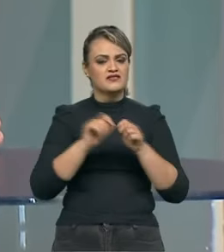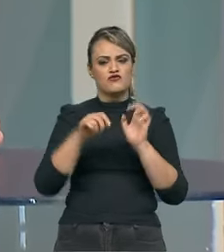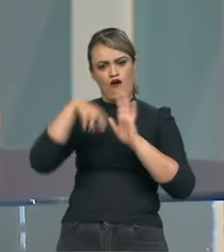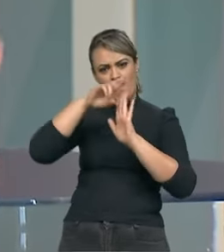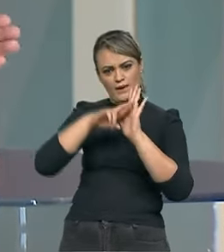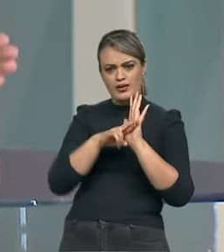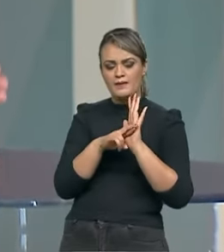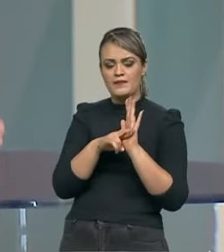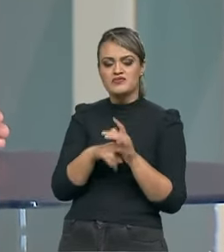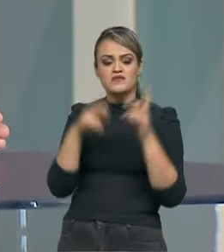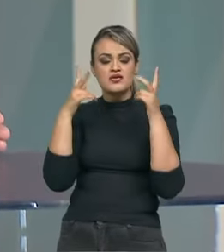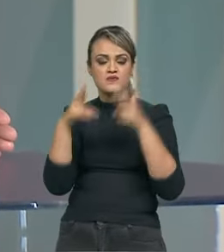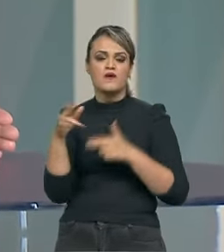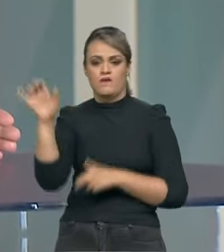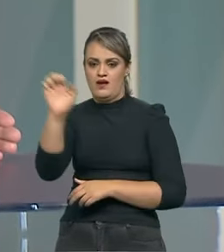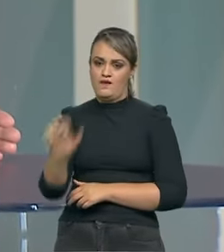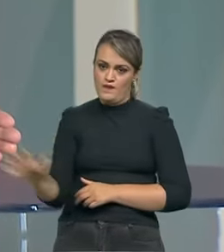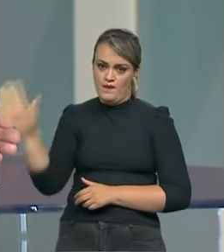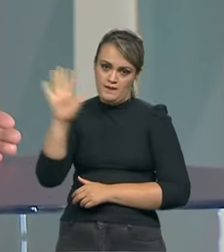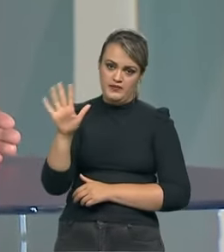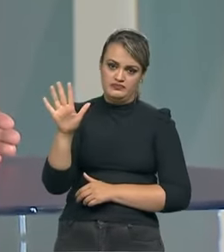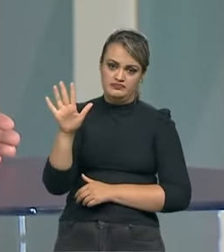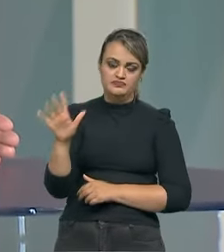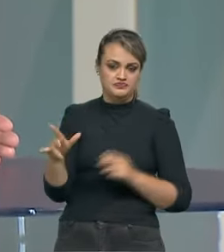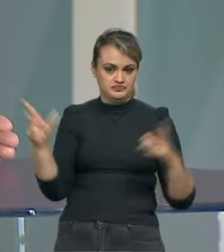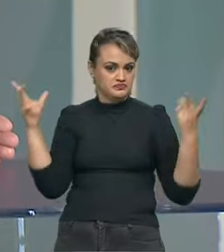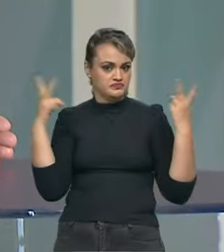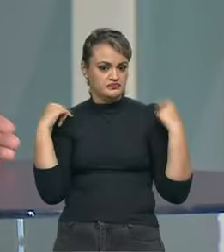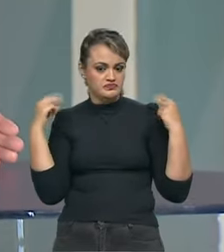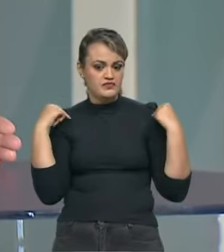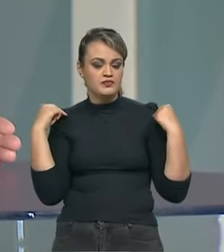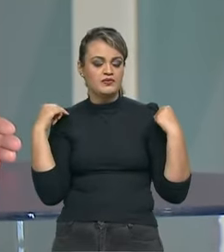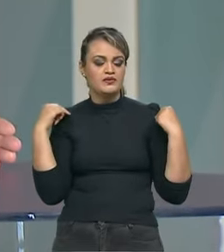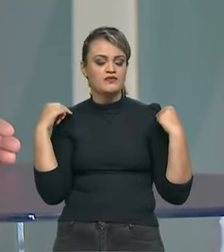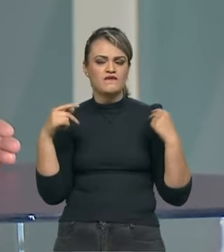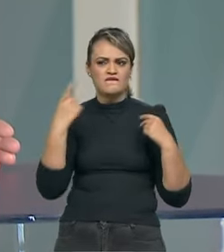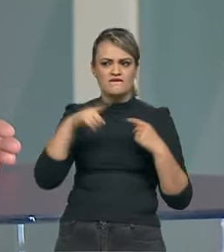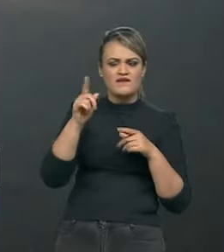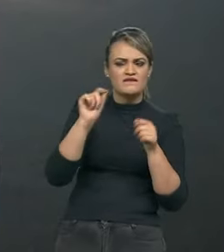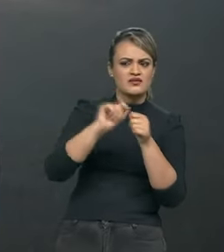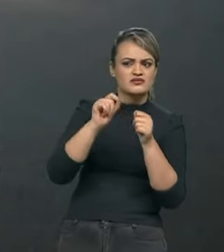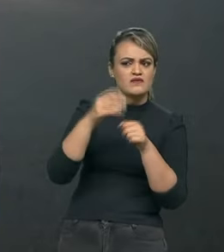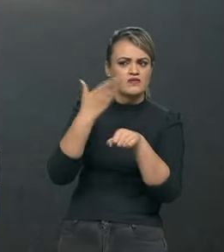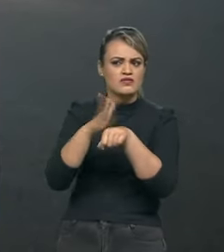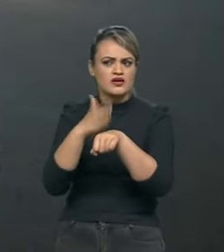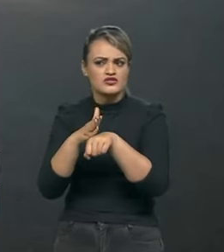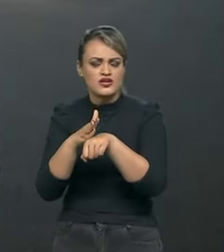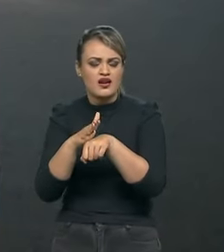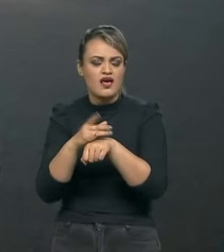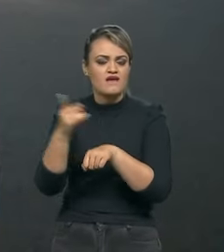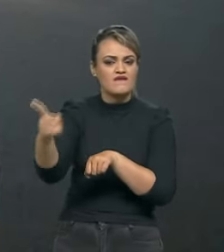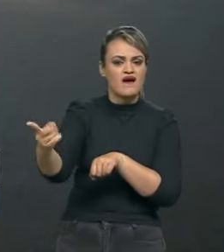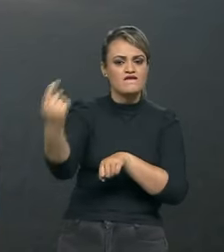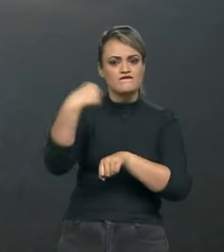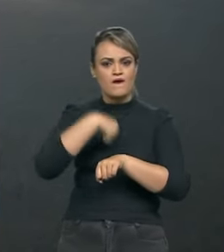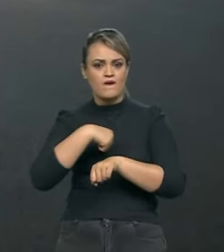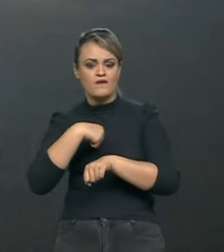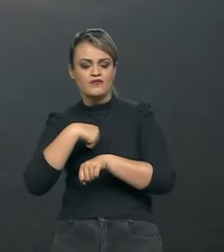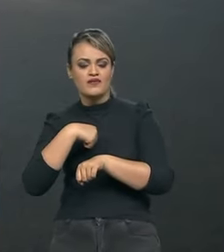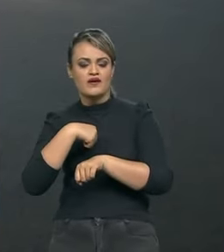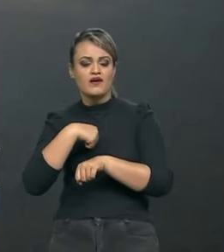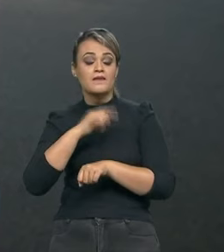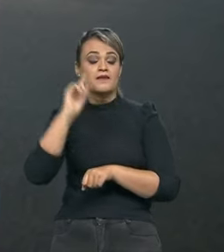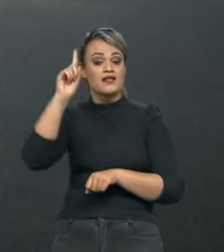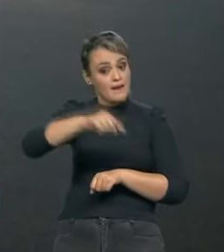daqui, igual da Europa, que o piloto saia daqui, vai fazer as provas lá, volta, não precisa ir lá direto, pode fazer